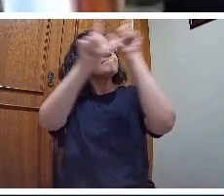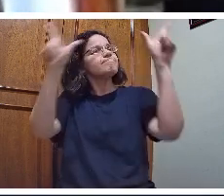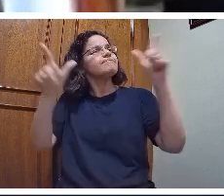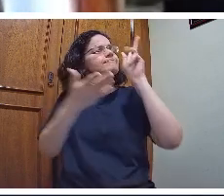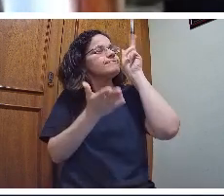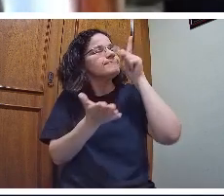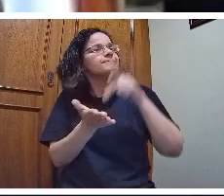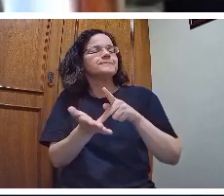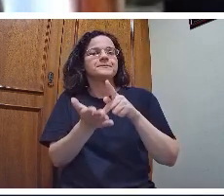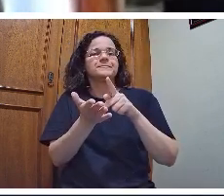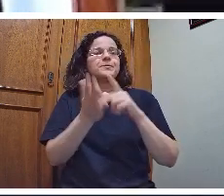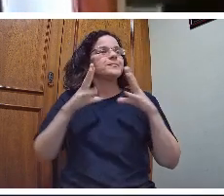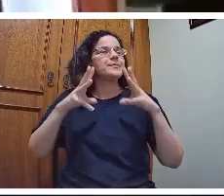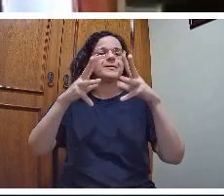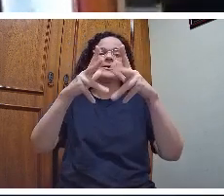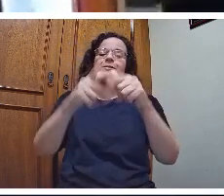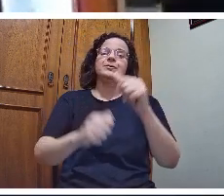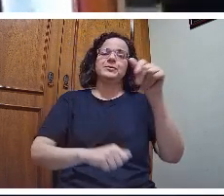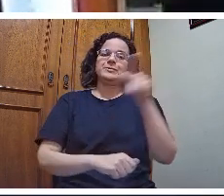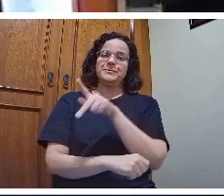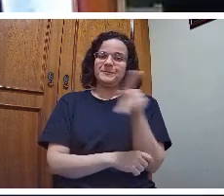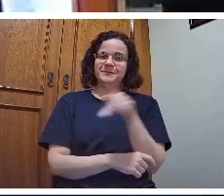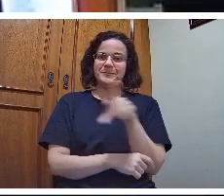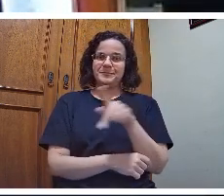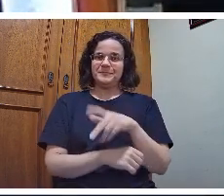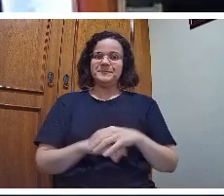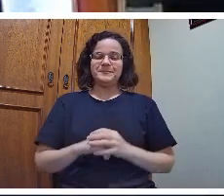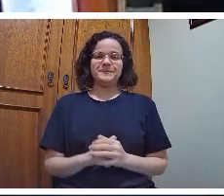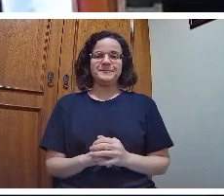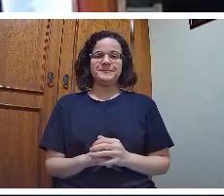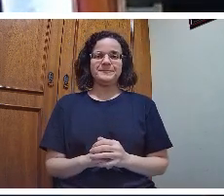claro, mais eficiente para todos os professores?